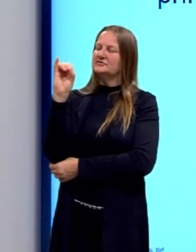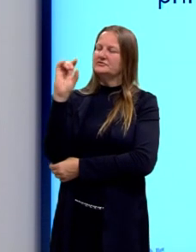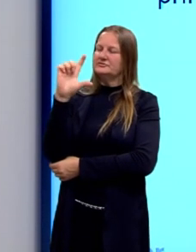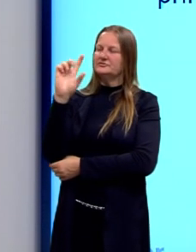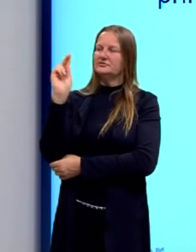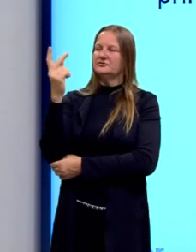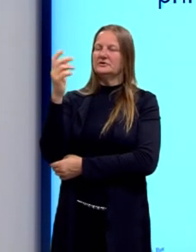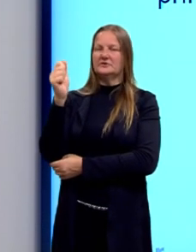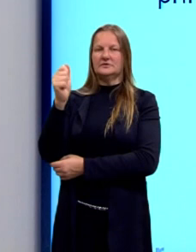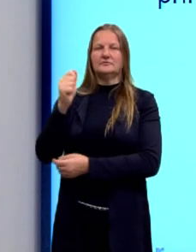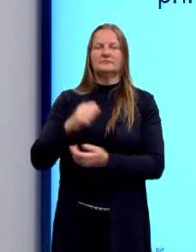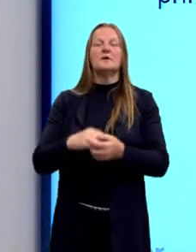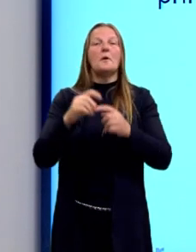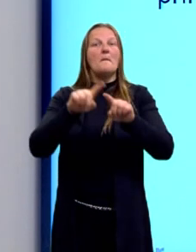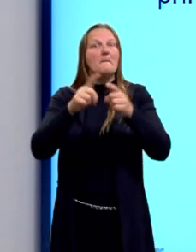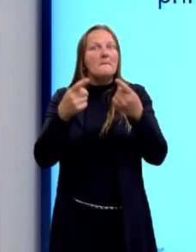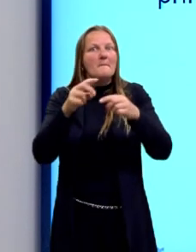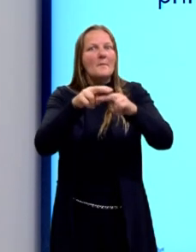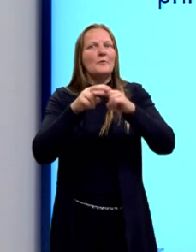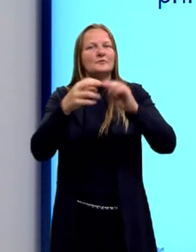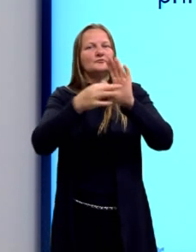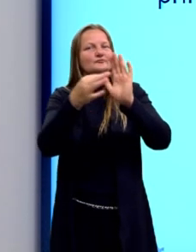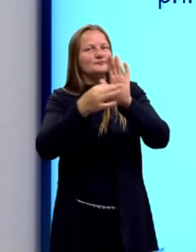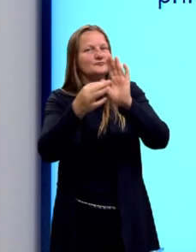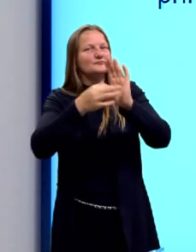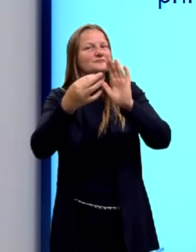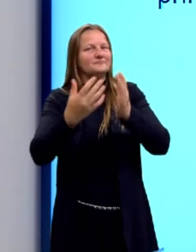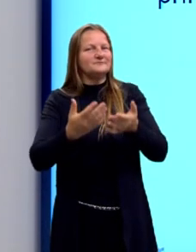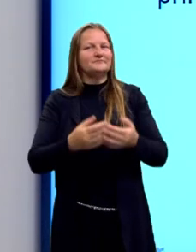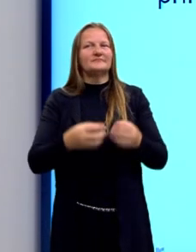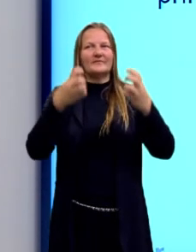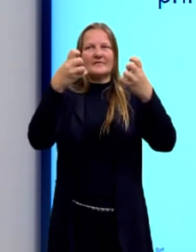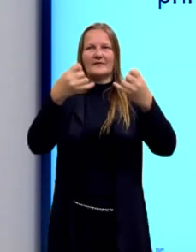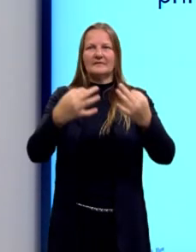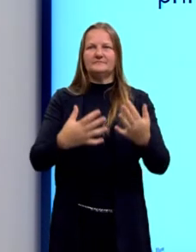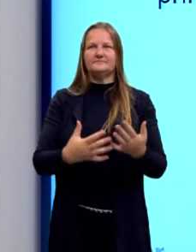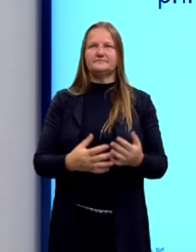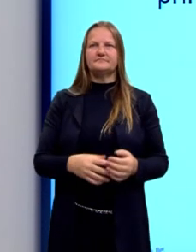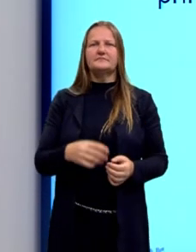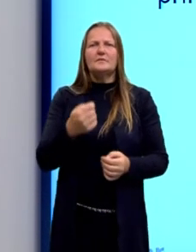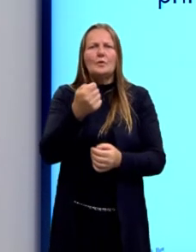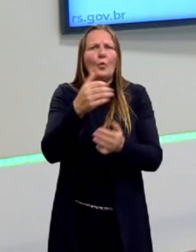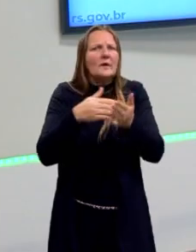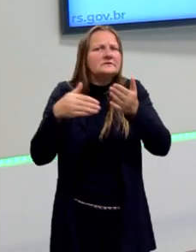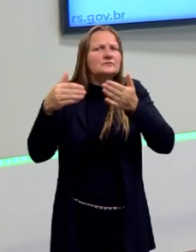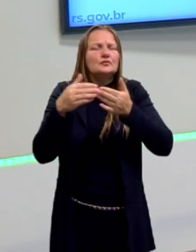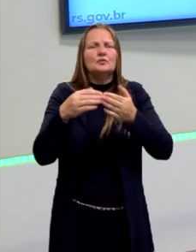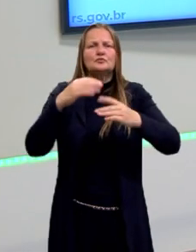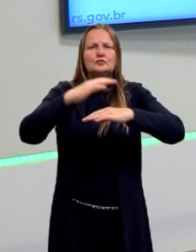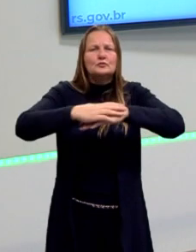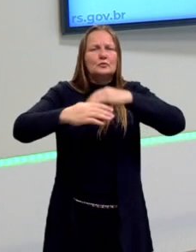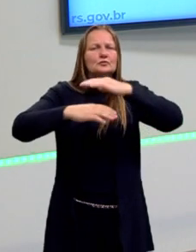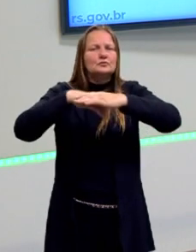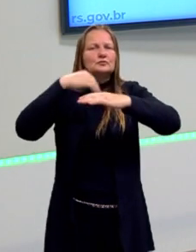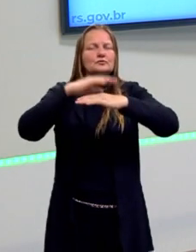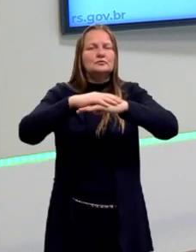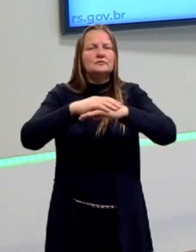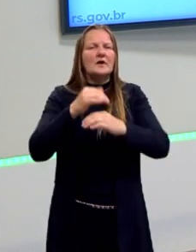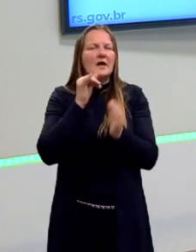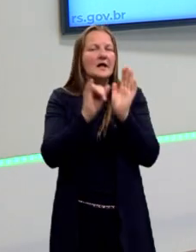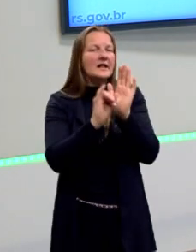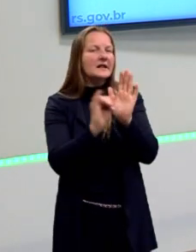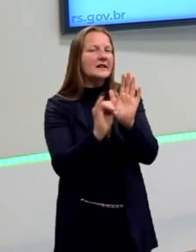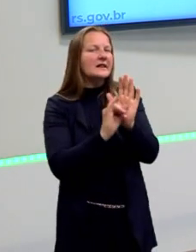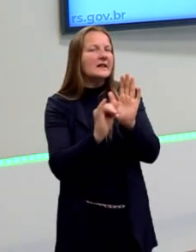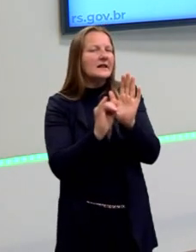elementos das falácias para nós entendermos melhor. Olha, em sua maioria, a falácia é construída a partir de uma narrativa